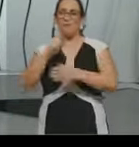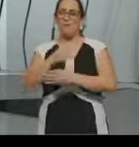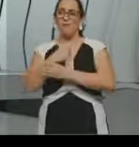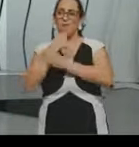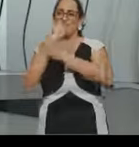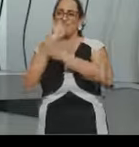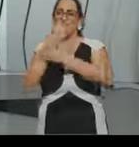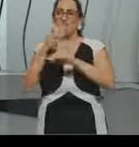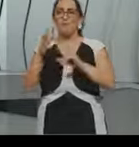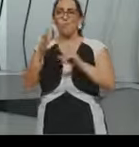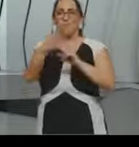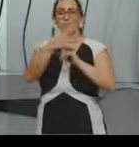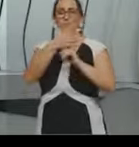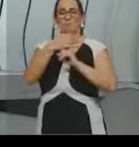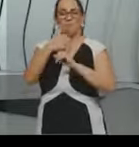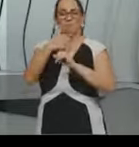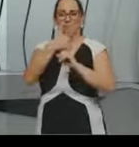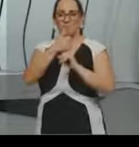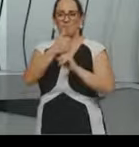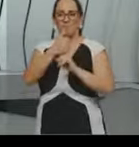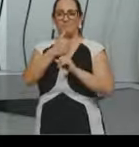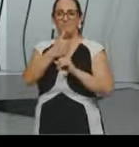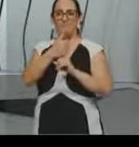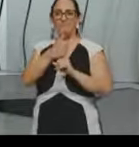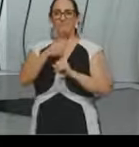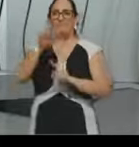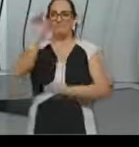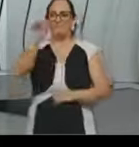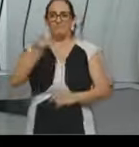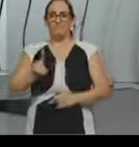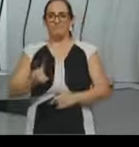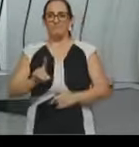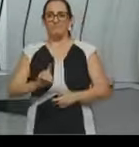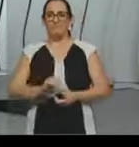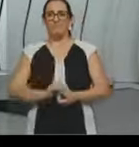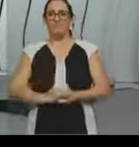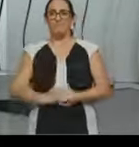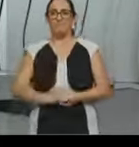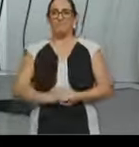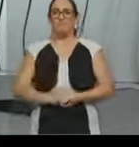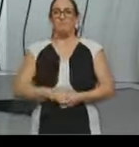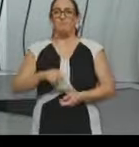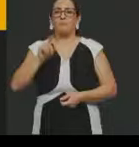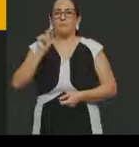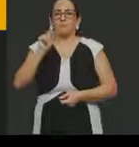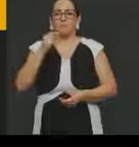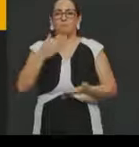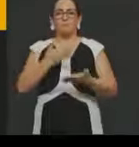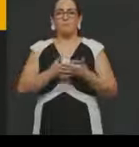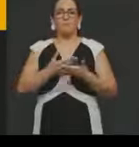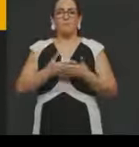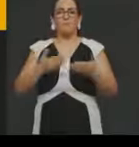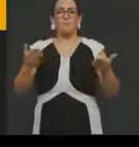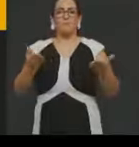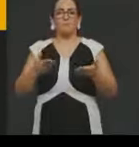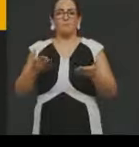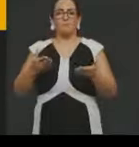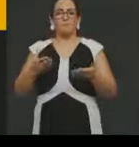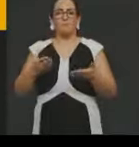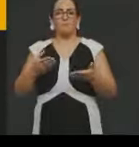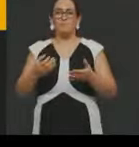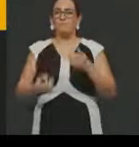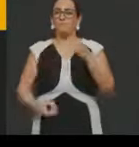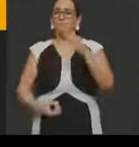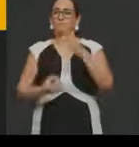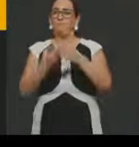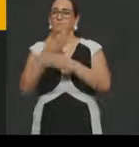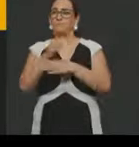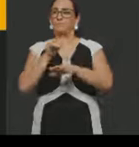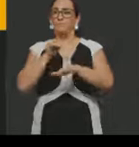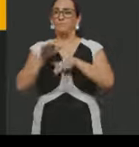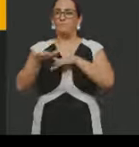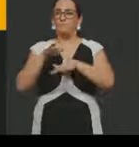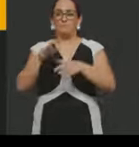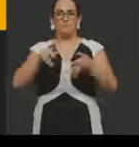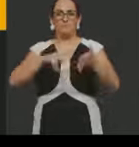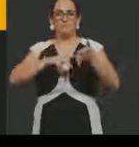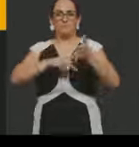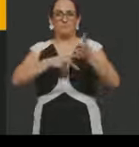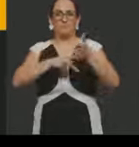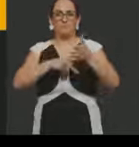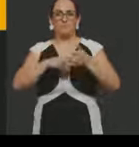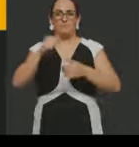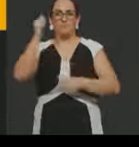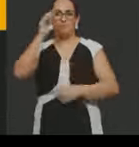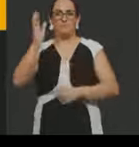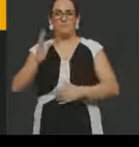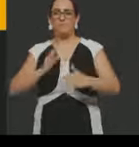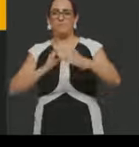interesses, né, seus direitos. Bom, o nós estudamos hoje, né, a formação do movimento sindical no Brasil, a